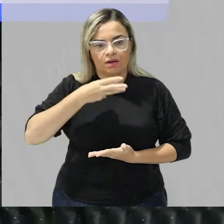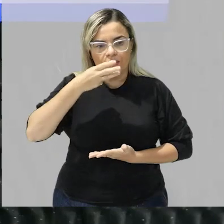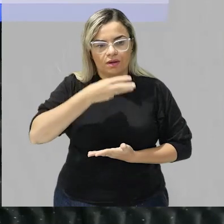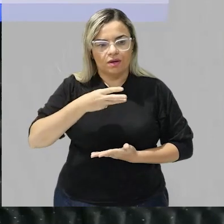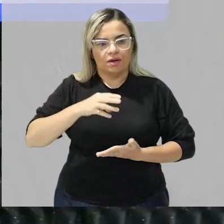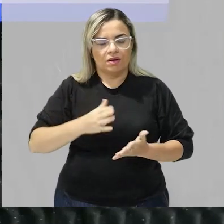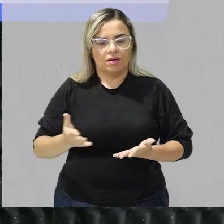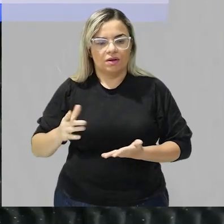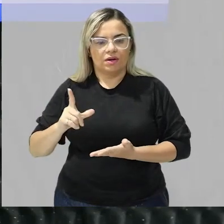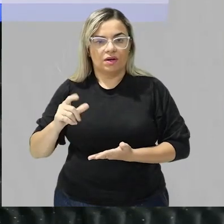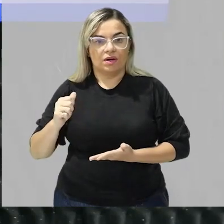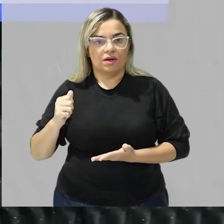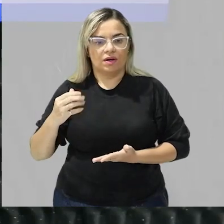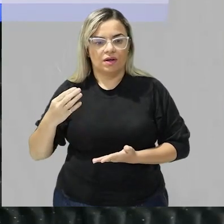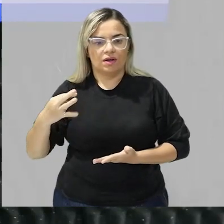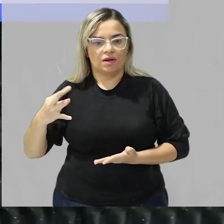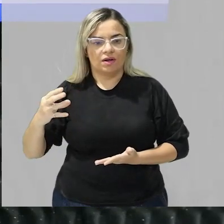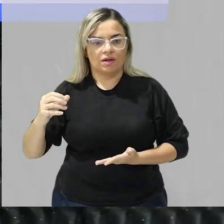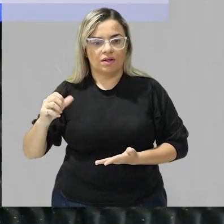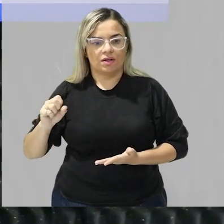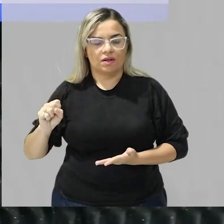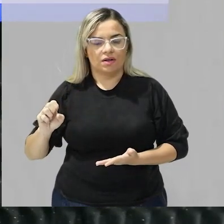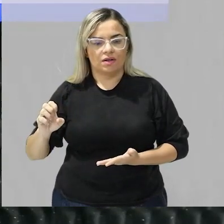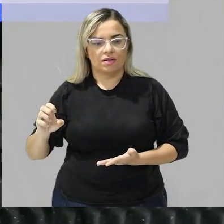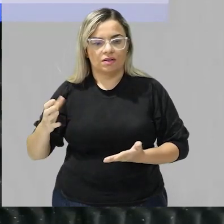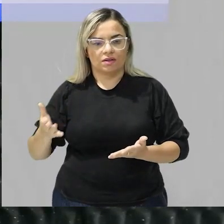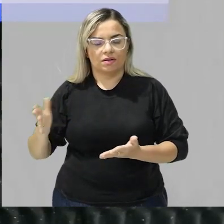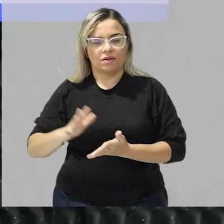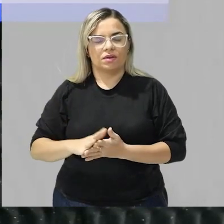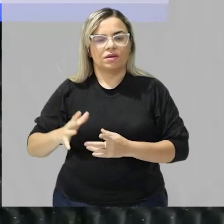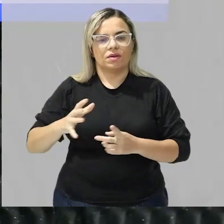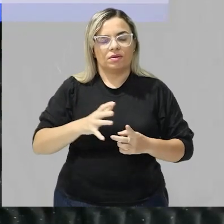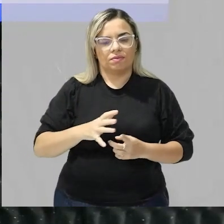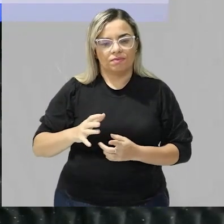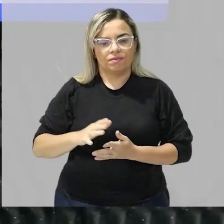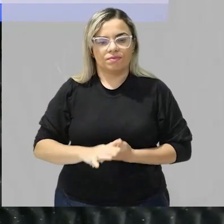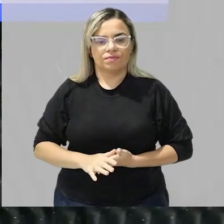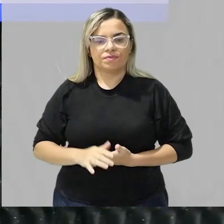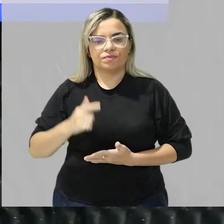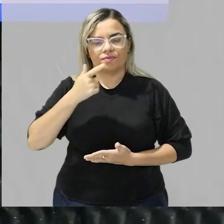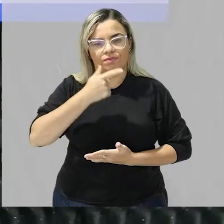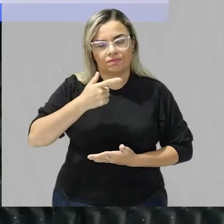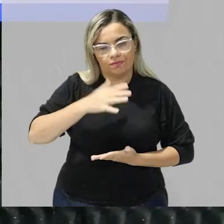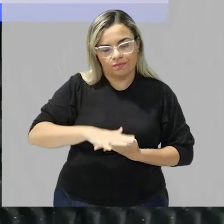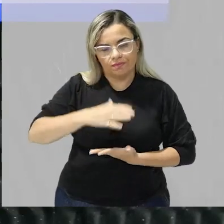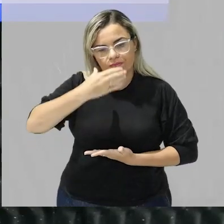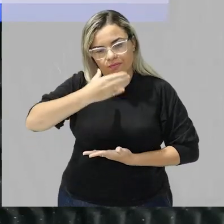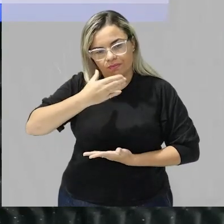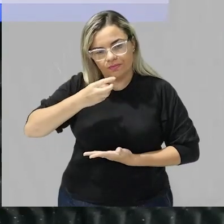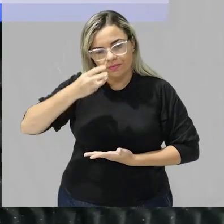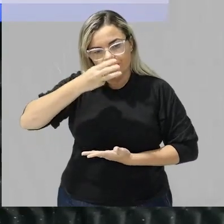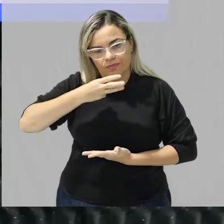atuar vai sofrer a atuação da lactase tá pessoal? e essa